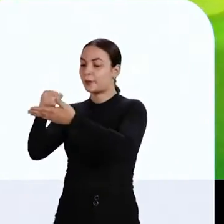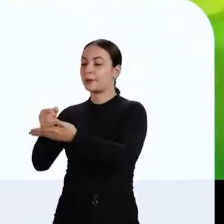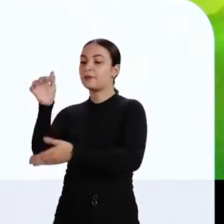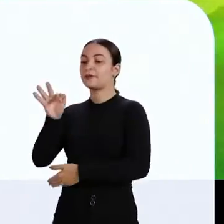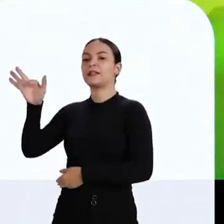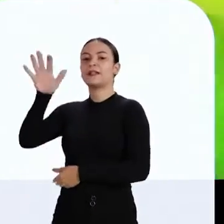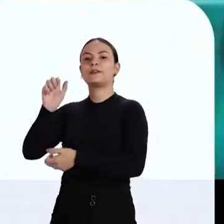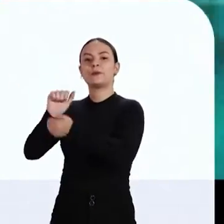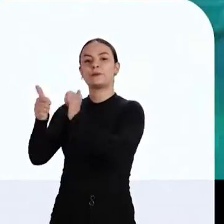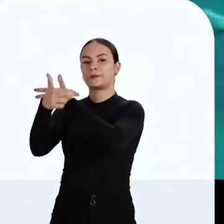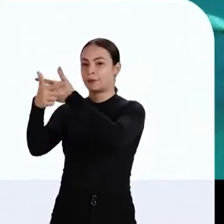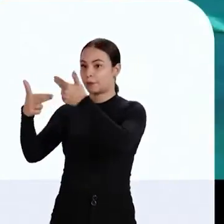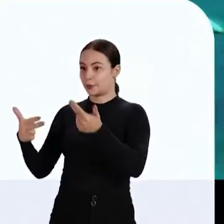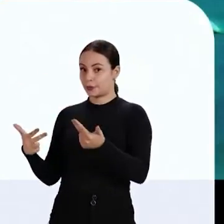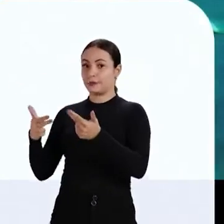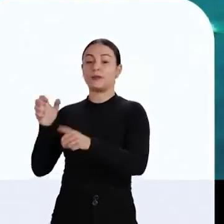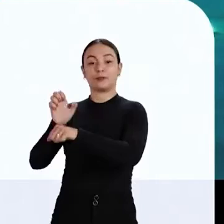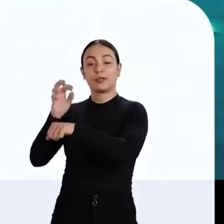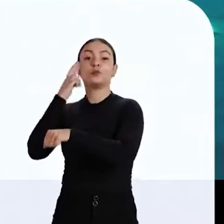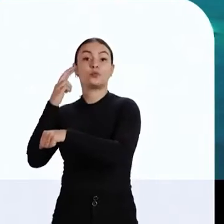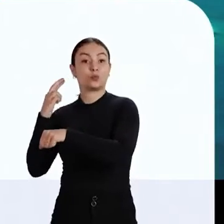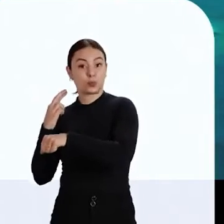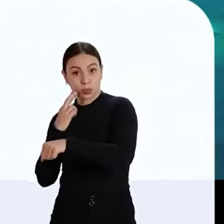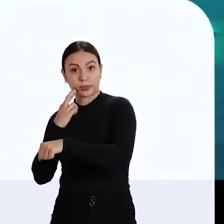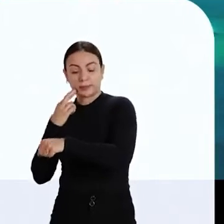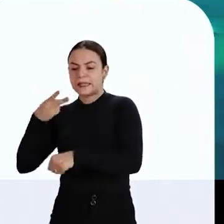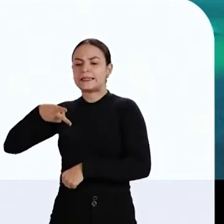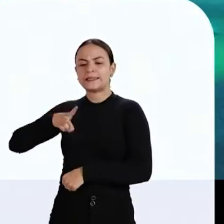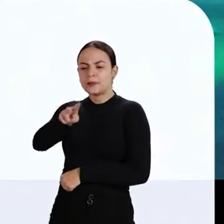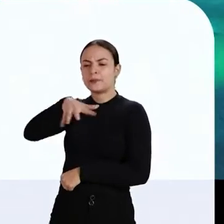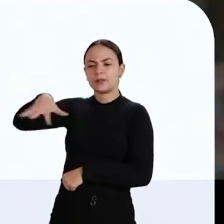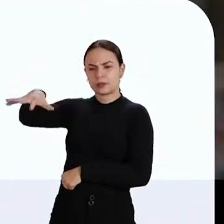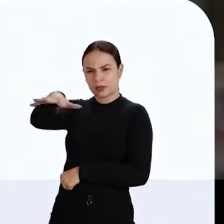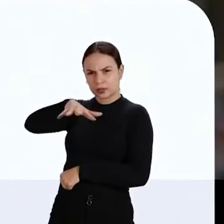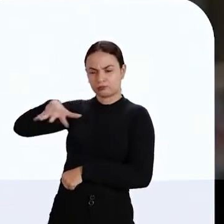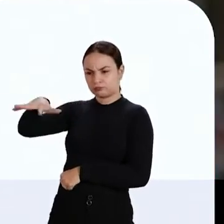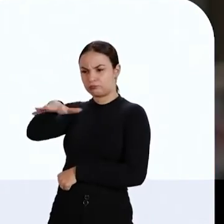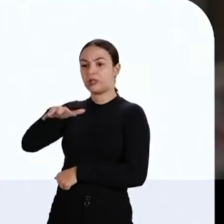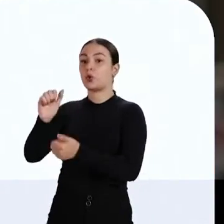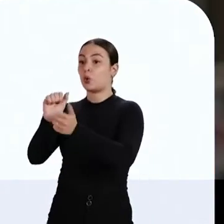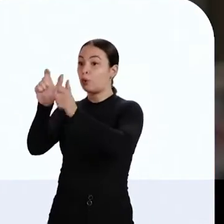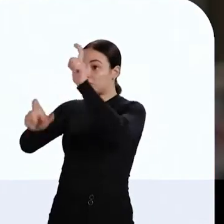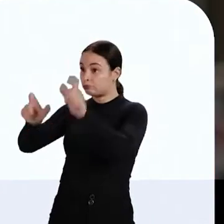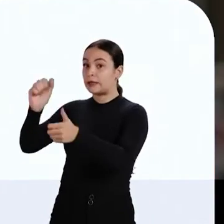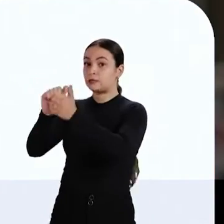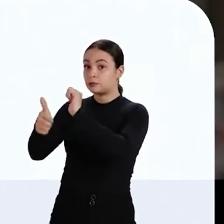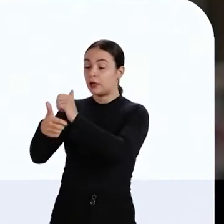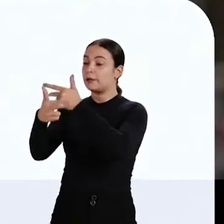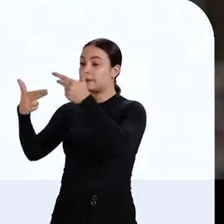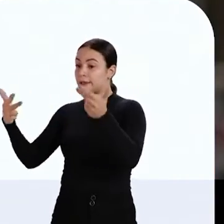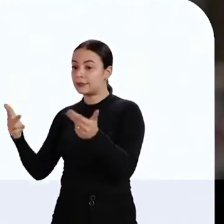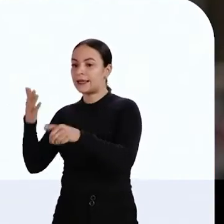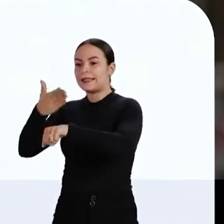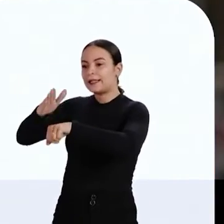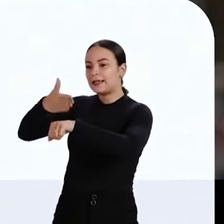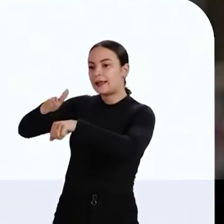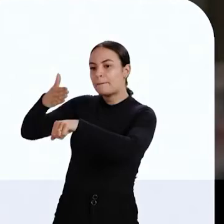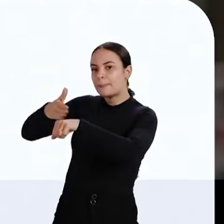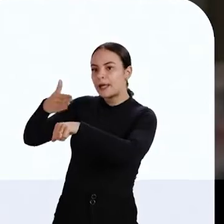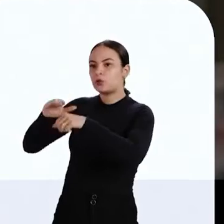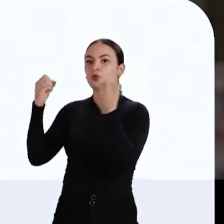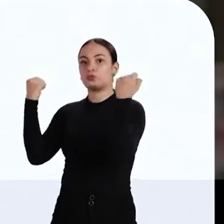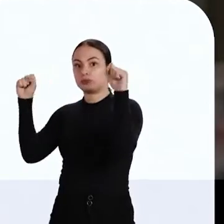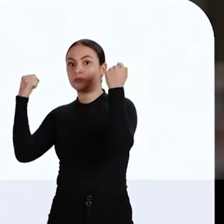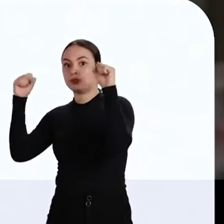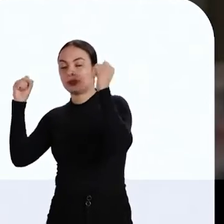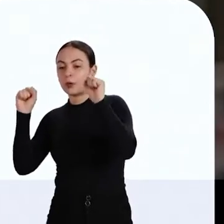vai fortalecer as federações desportivas do estado, ajudando a criar atletas, estimulando a prática esportiva e possibilitando